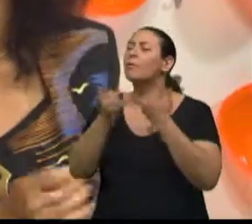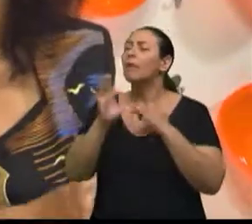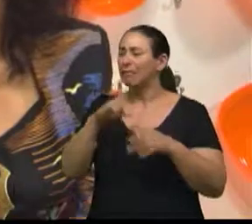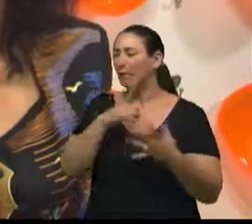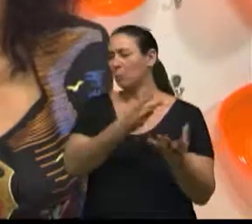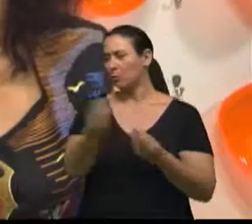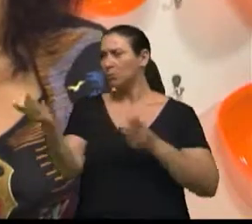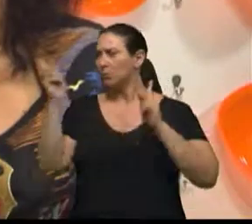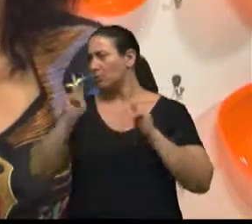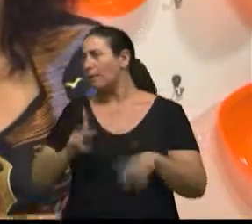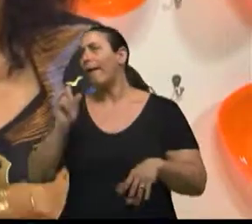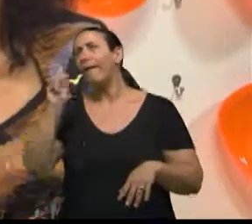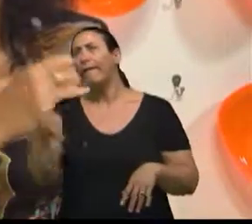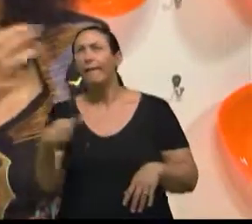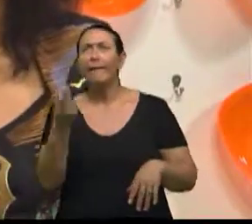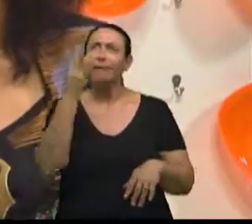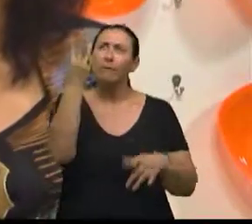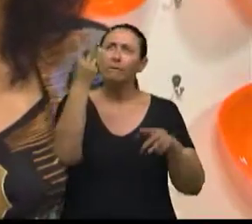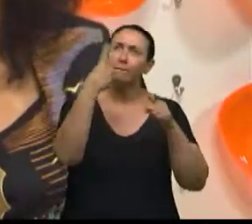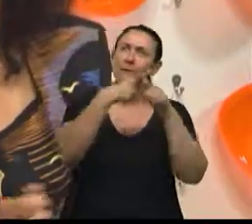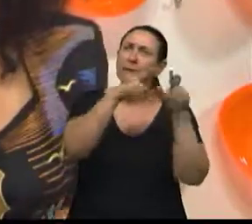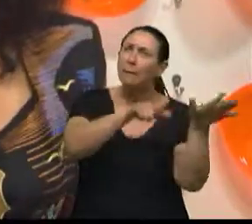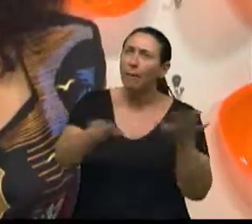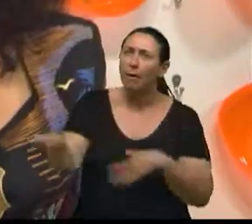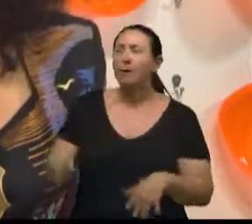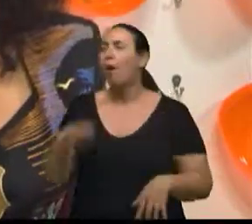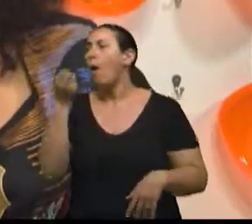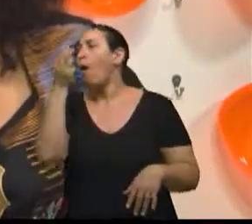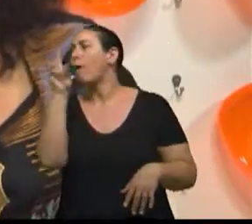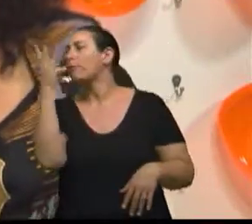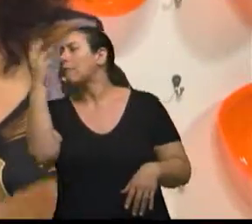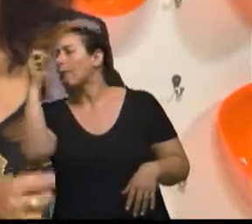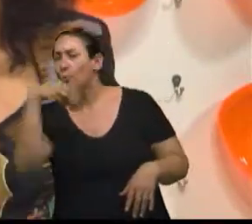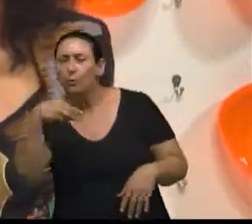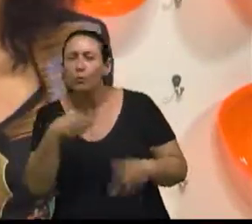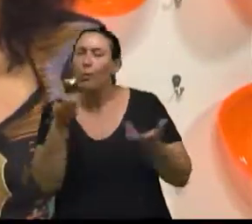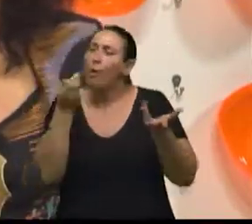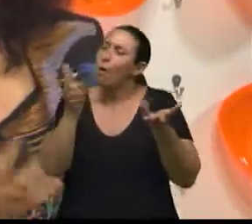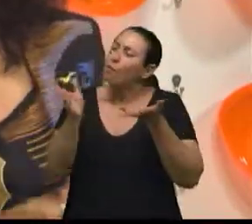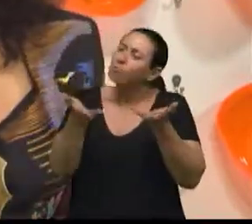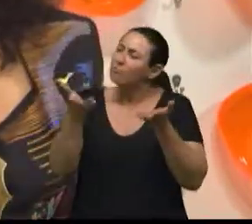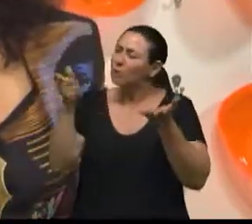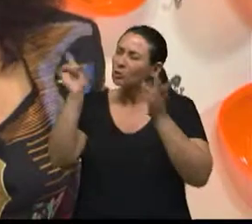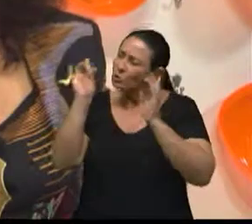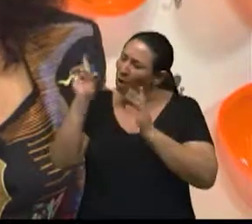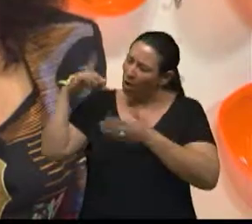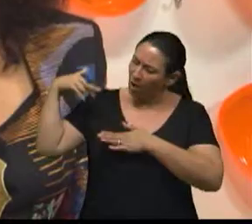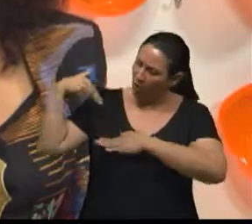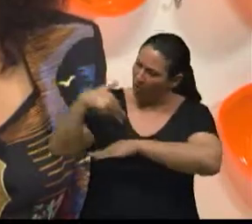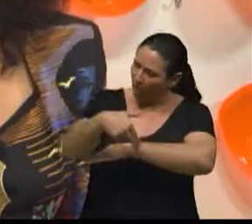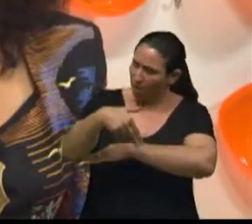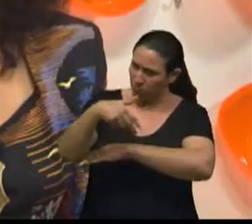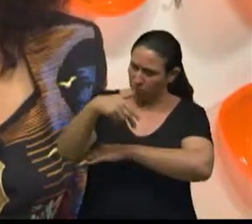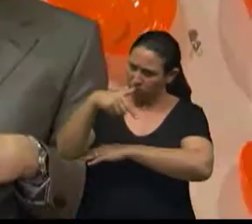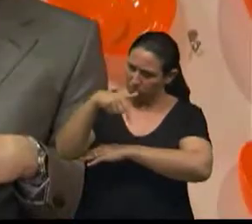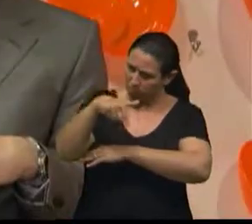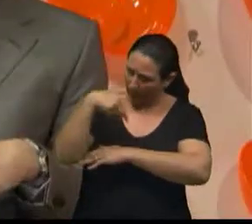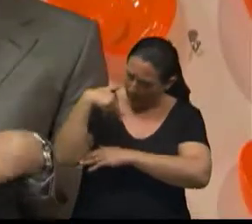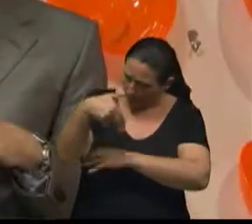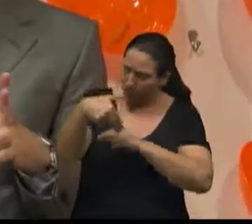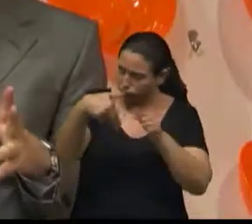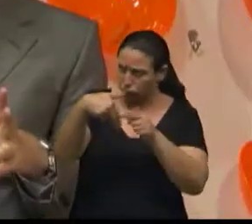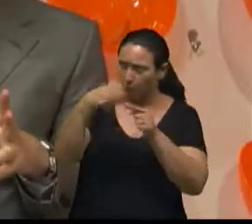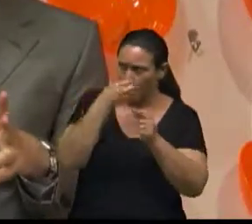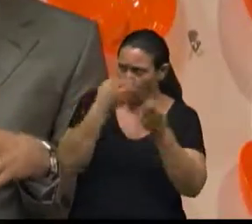tem muitas regras aí que dizem, ou todos os dias, um período, só caminhar já é um exercício bom? Eu diria assim,